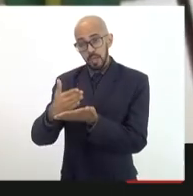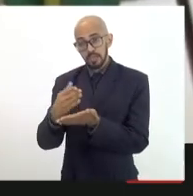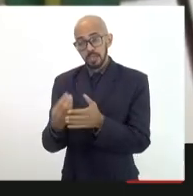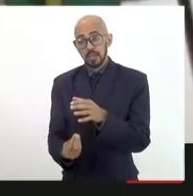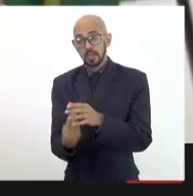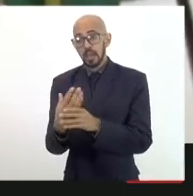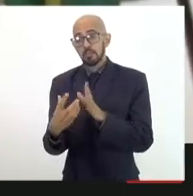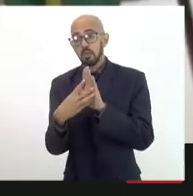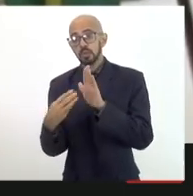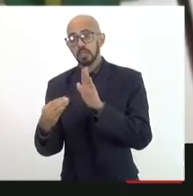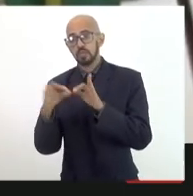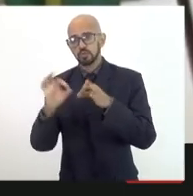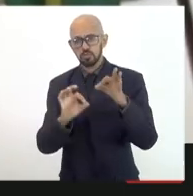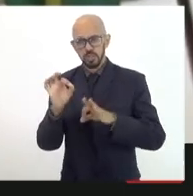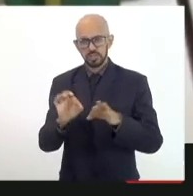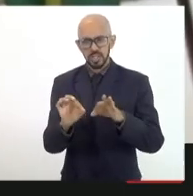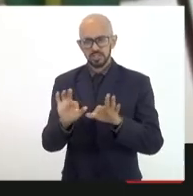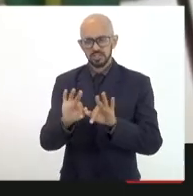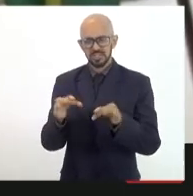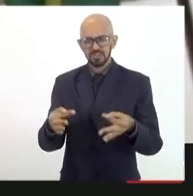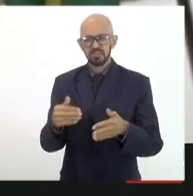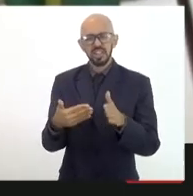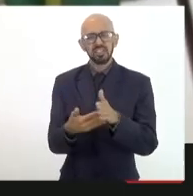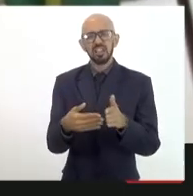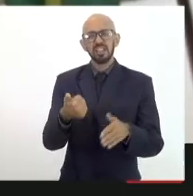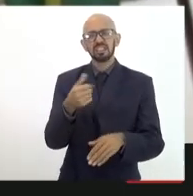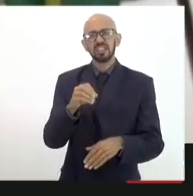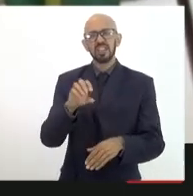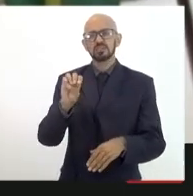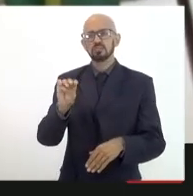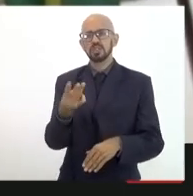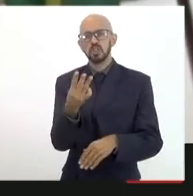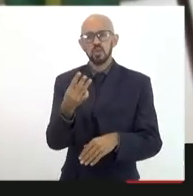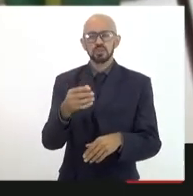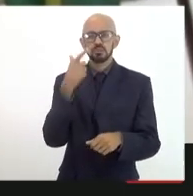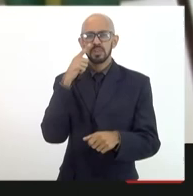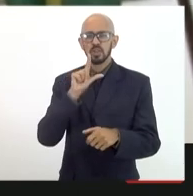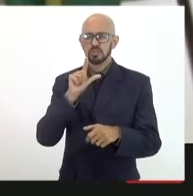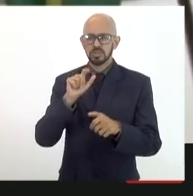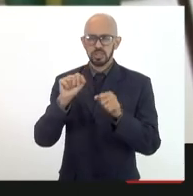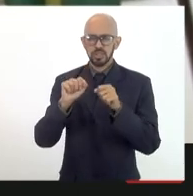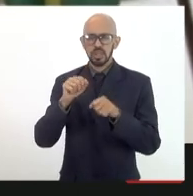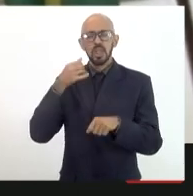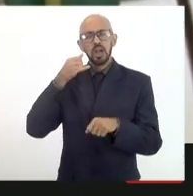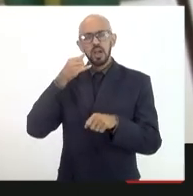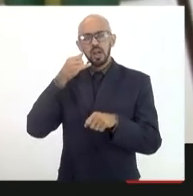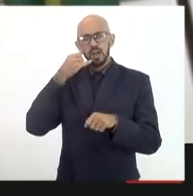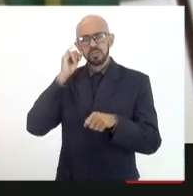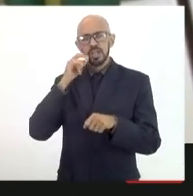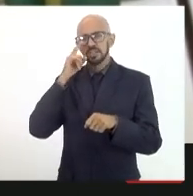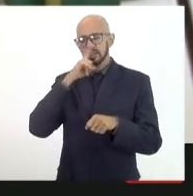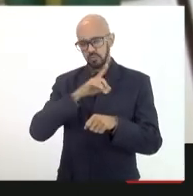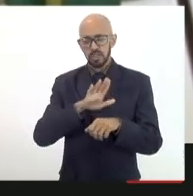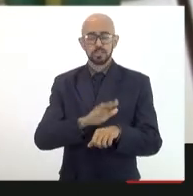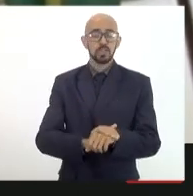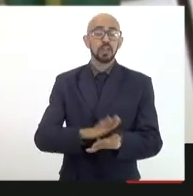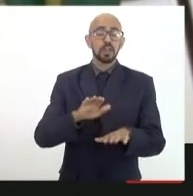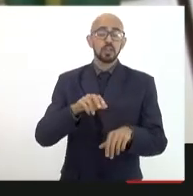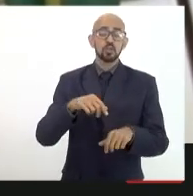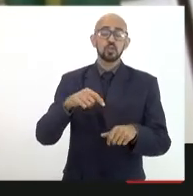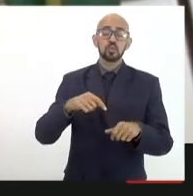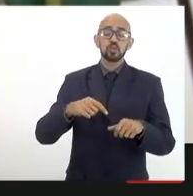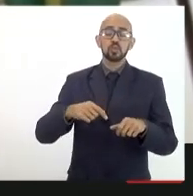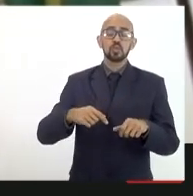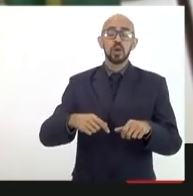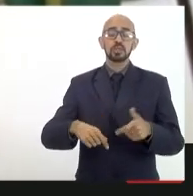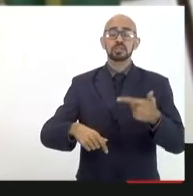projetos pequenos até 10 milhões para colocar esse gargalo segundo aspecto muito importante estamos